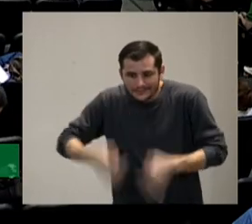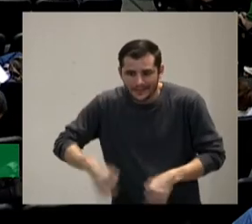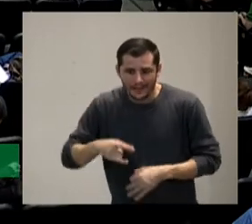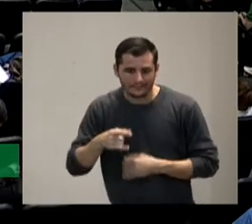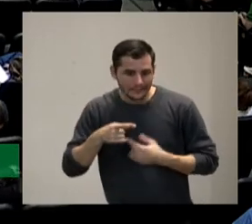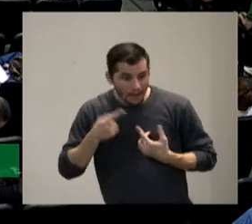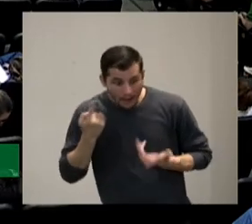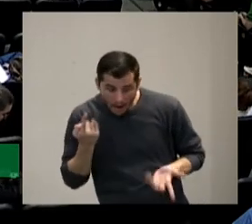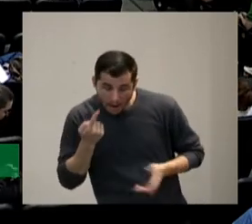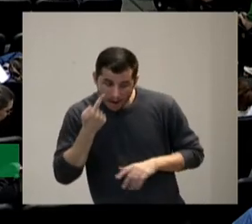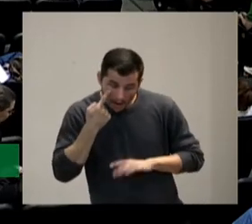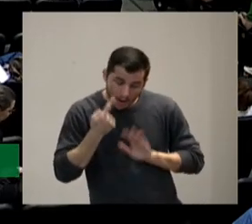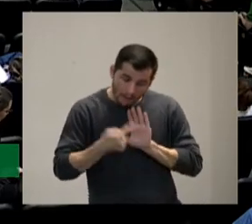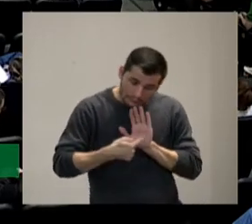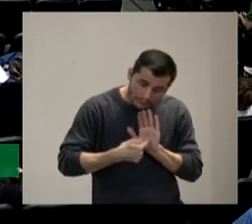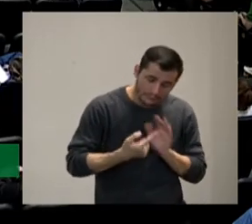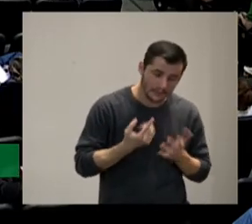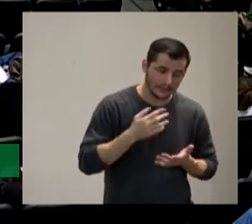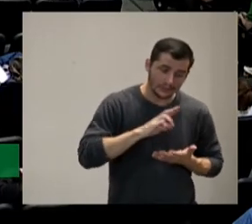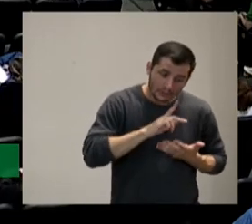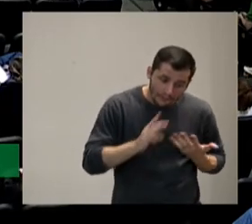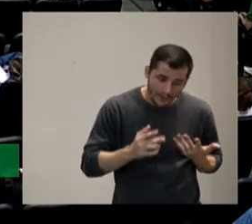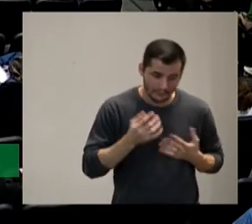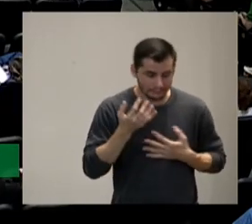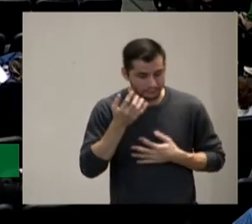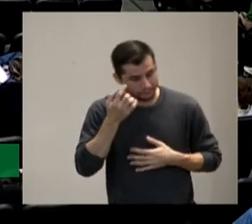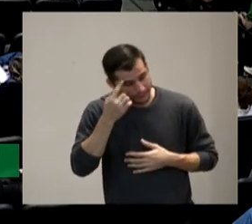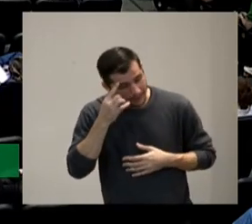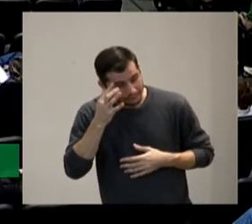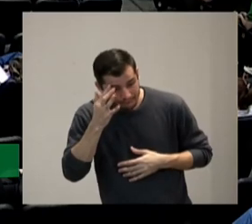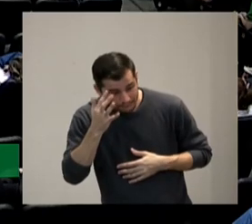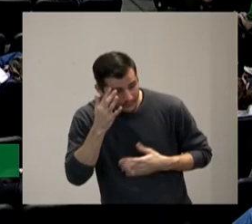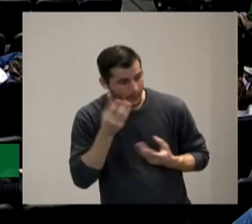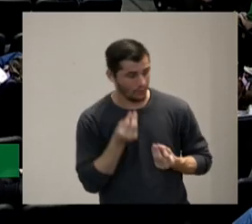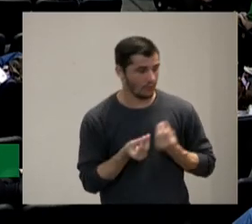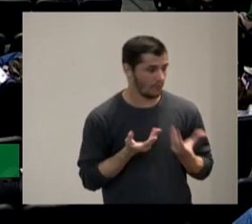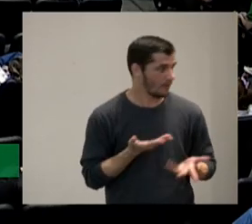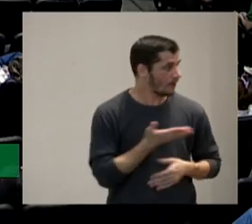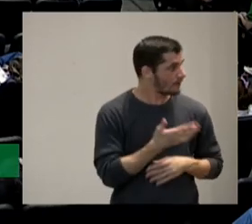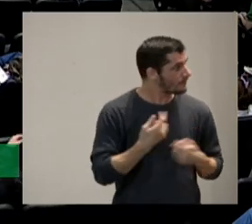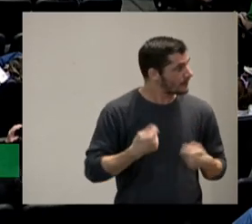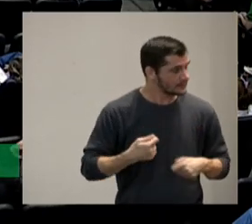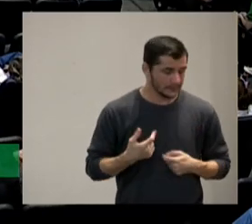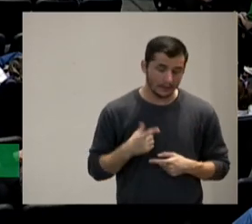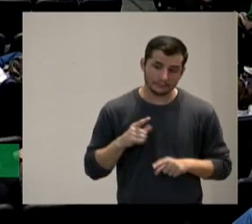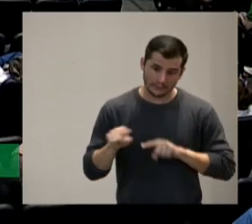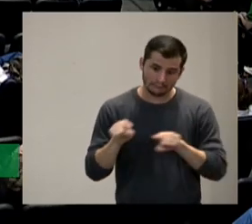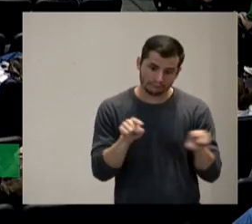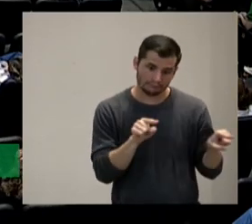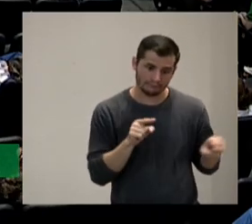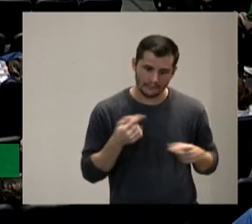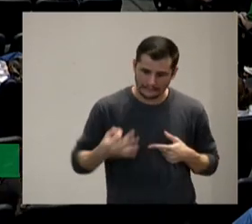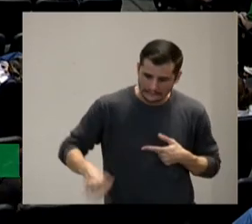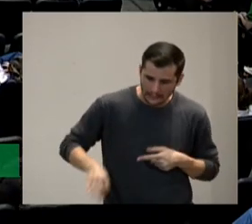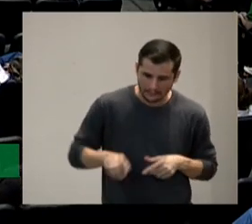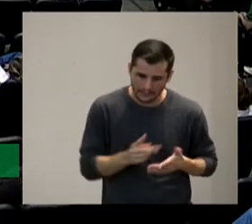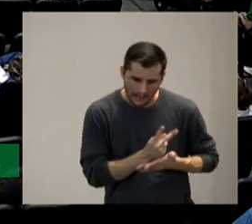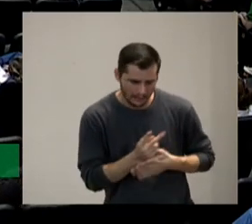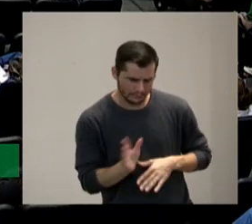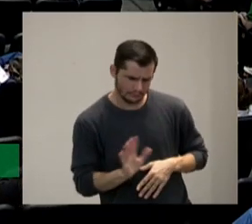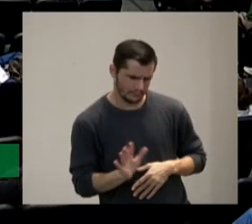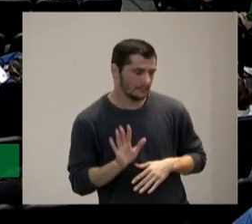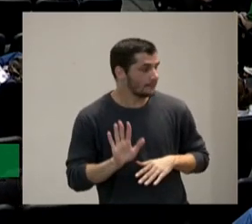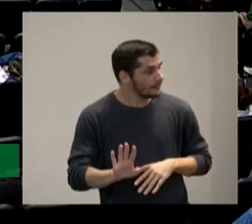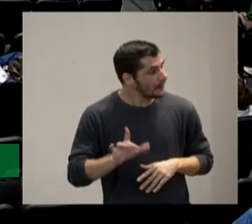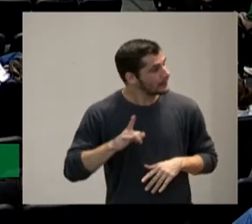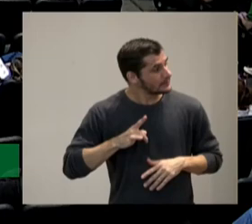adianta a gente querer bater e aí já tem um monte de gente não estou falando que está certo está errado não é isso mas o